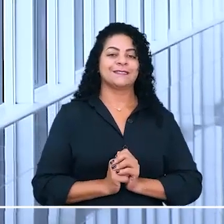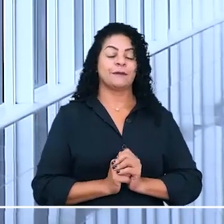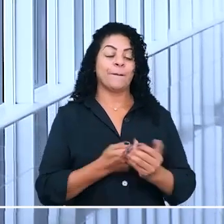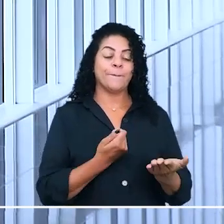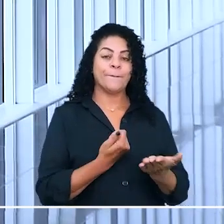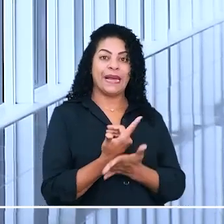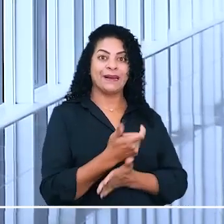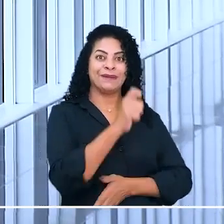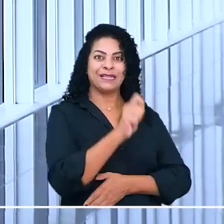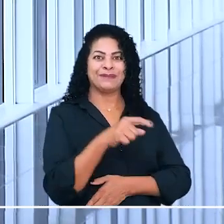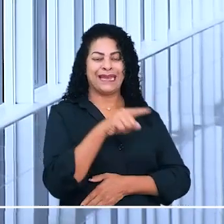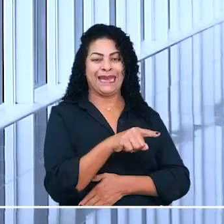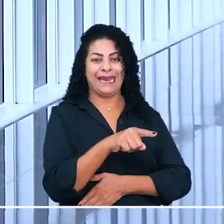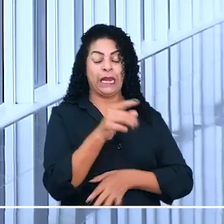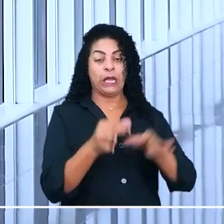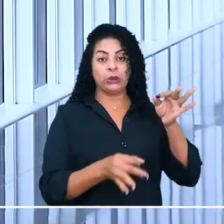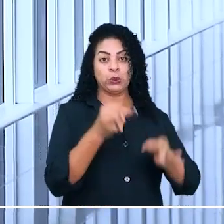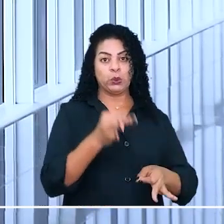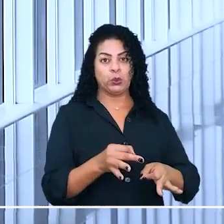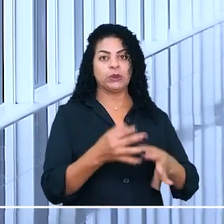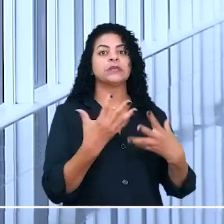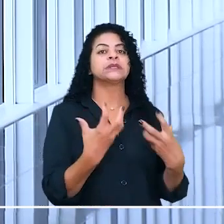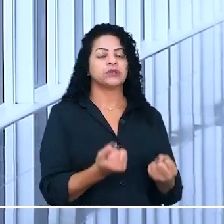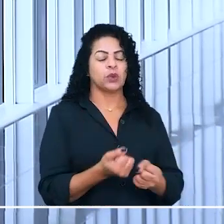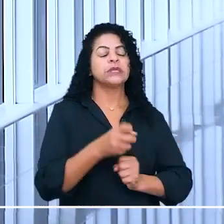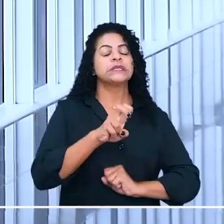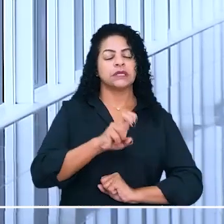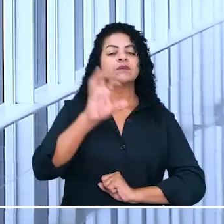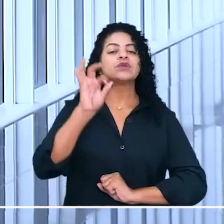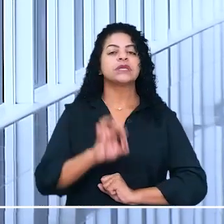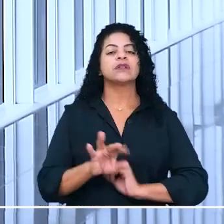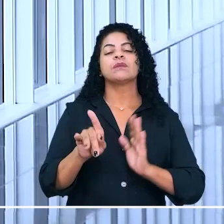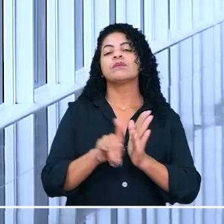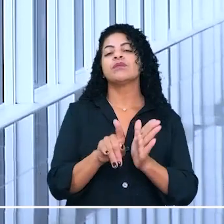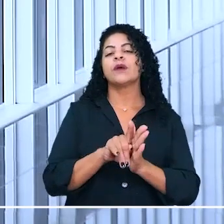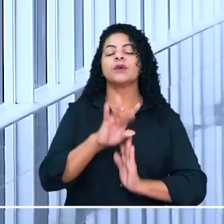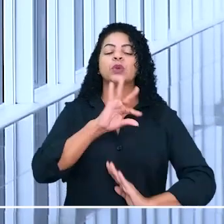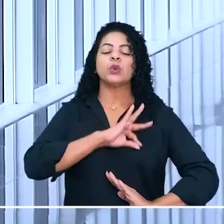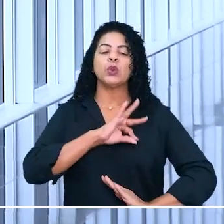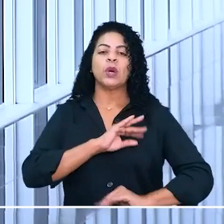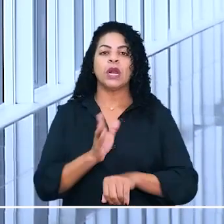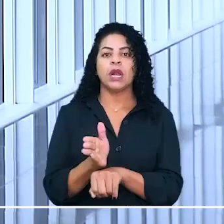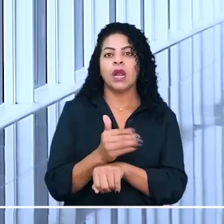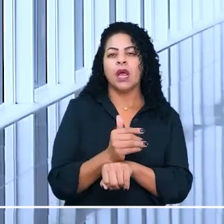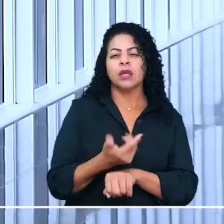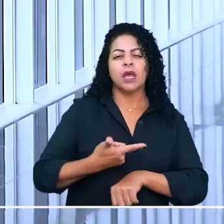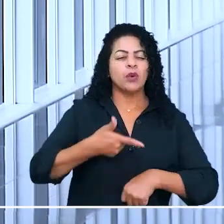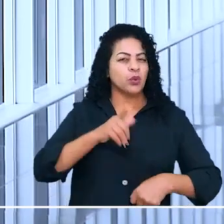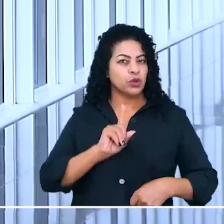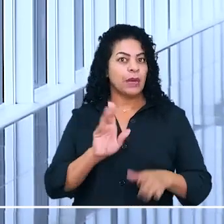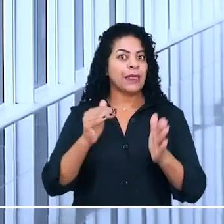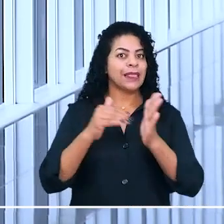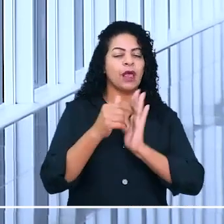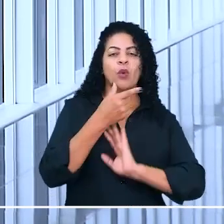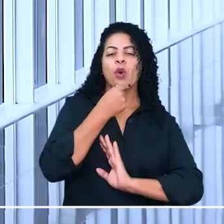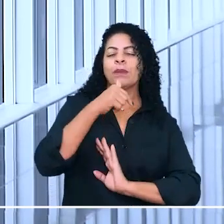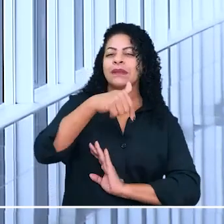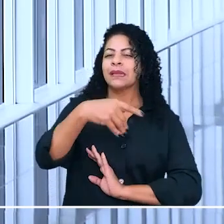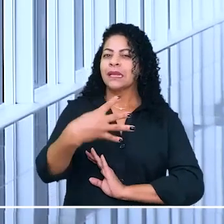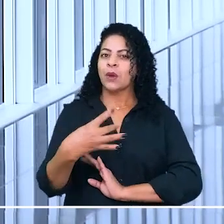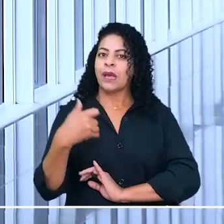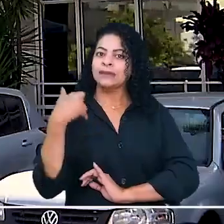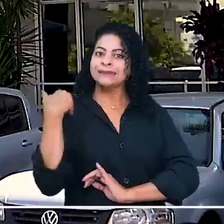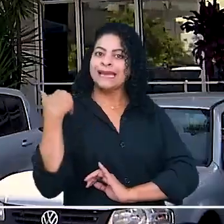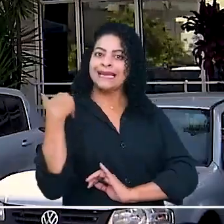estabelecido o pagamento de pensão mensal de 5% da última remuneração até que o carpinteiro completasse 74